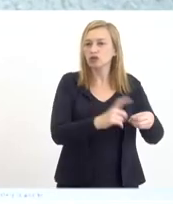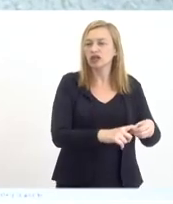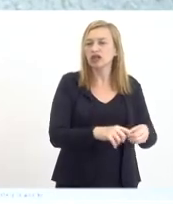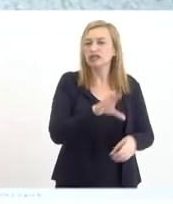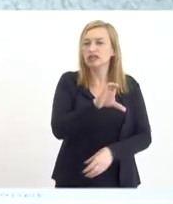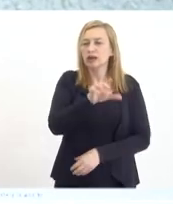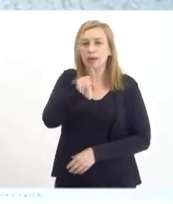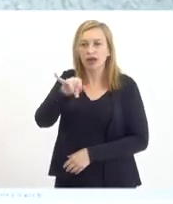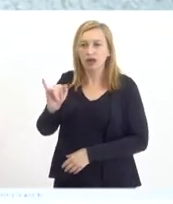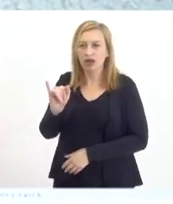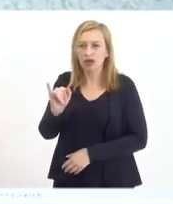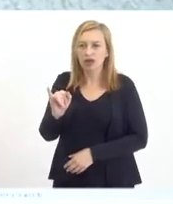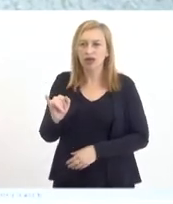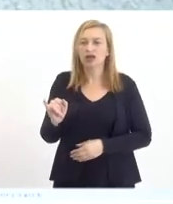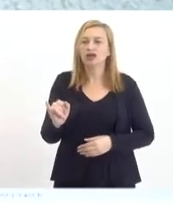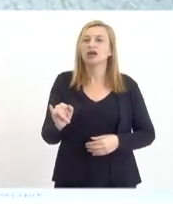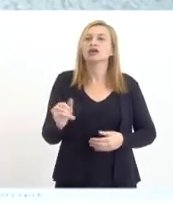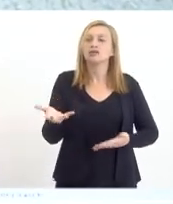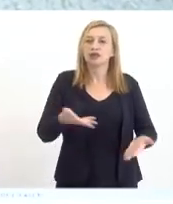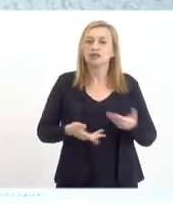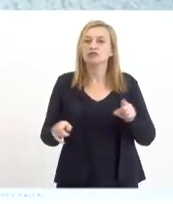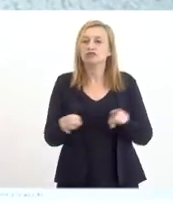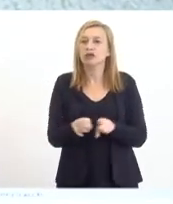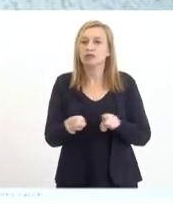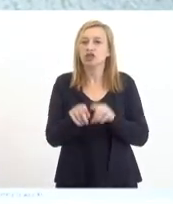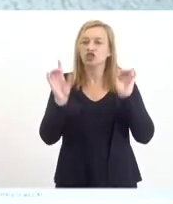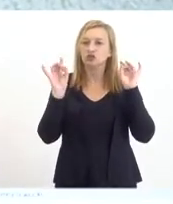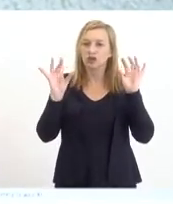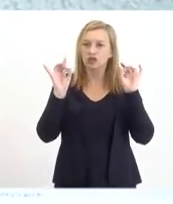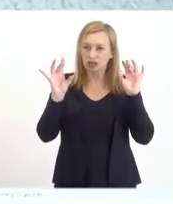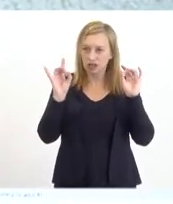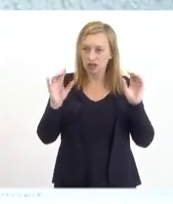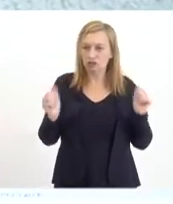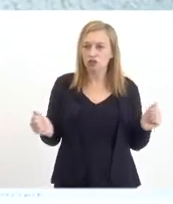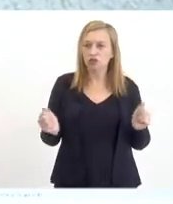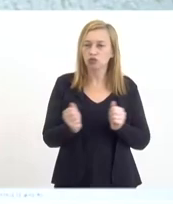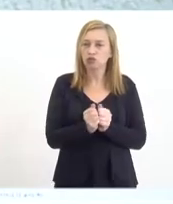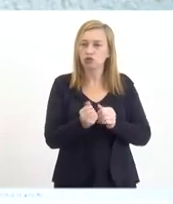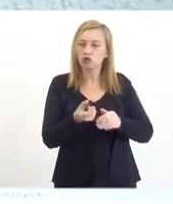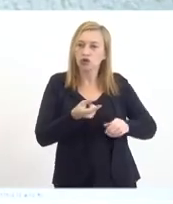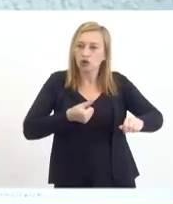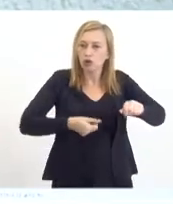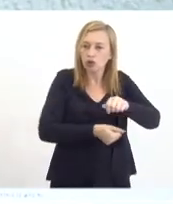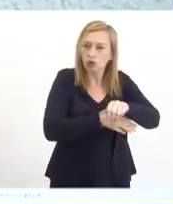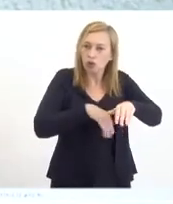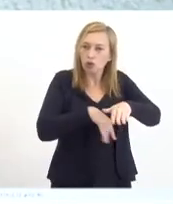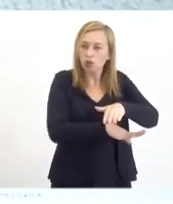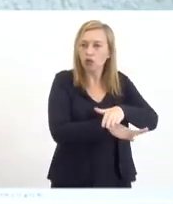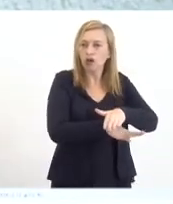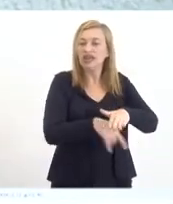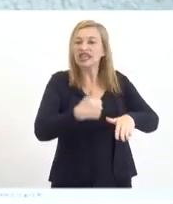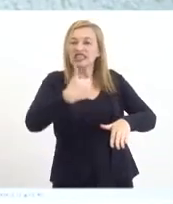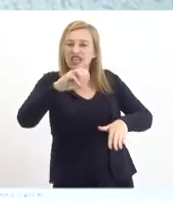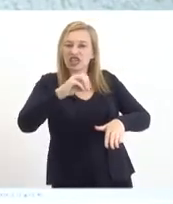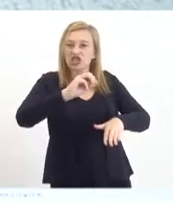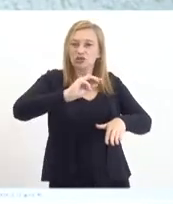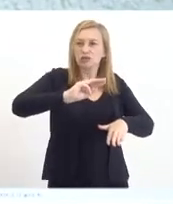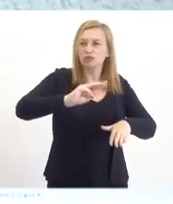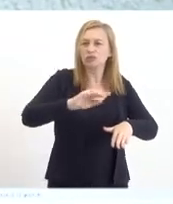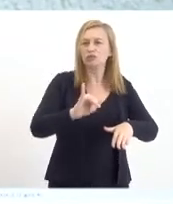CPI e participação especial também irão para o fundo. A gente estima em torno de 10 bilhões de reais